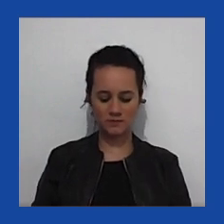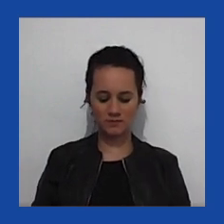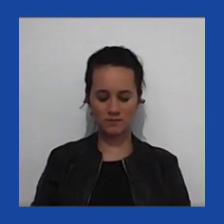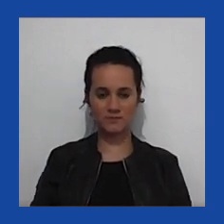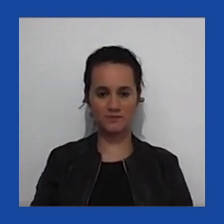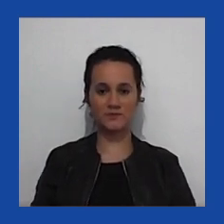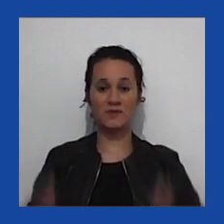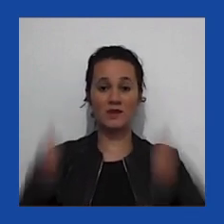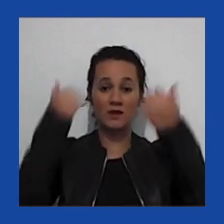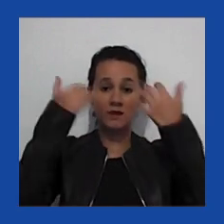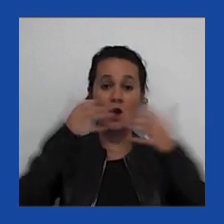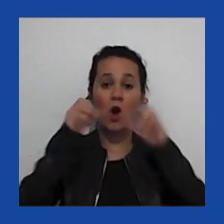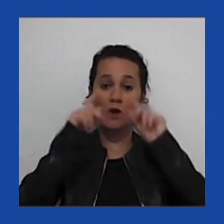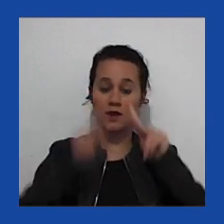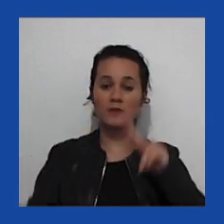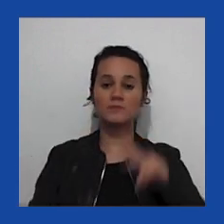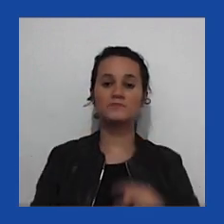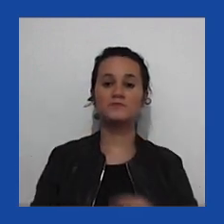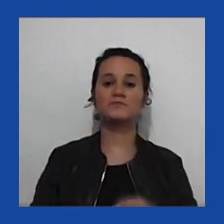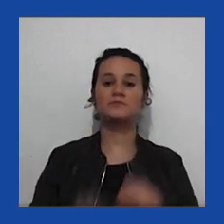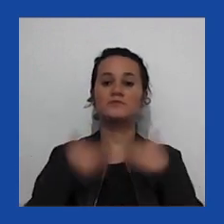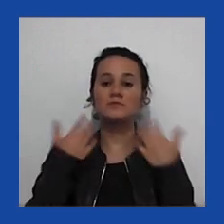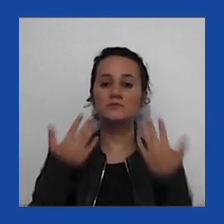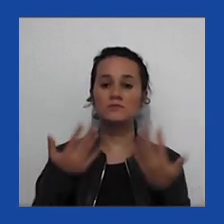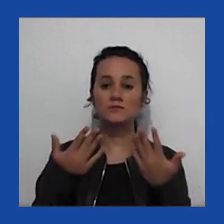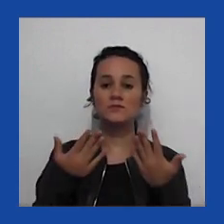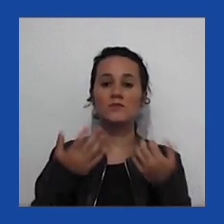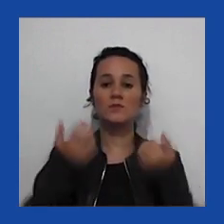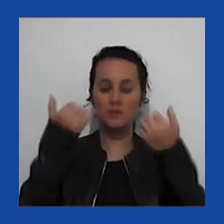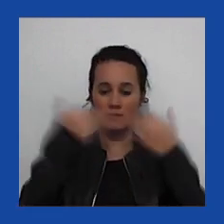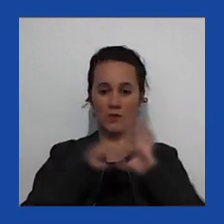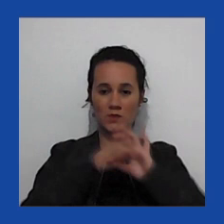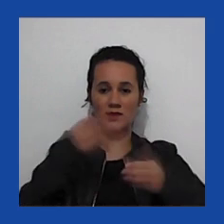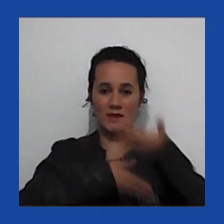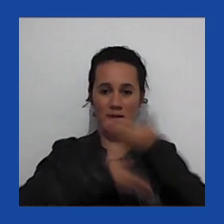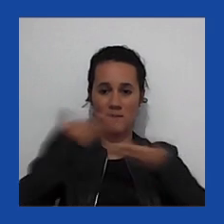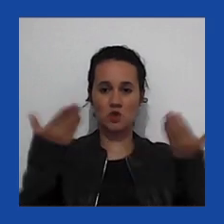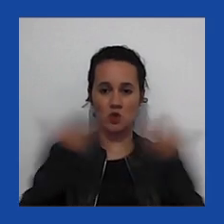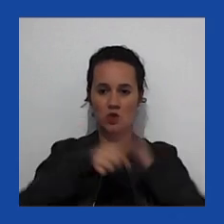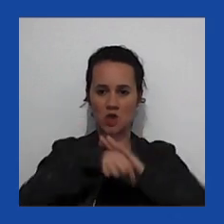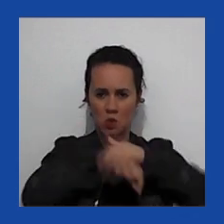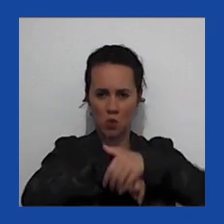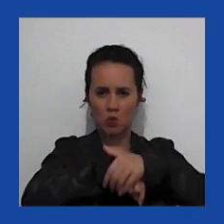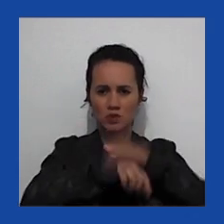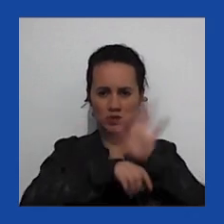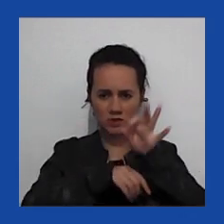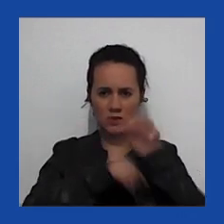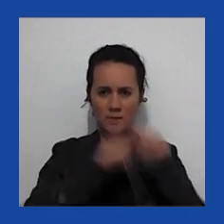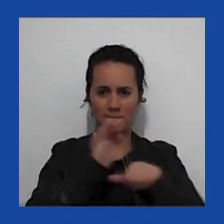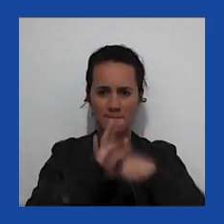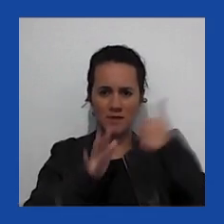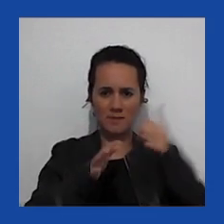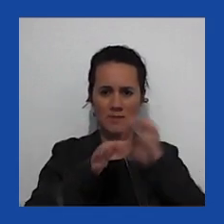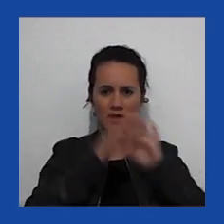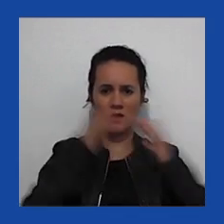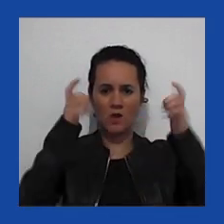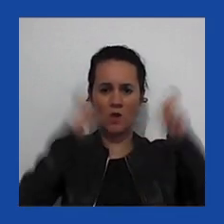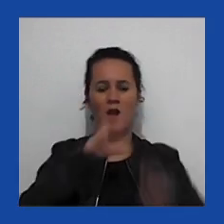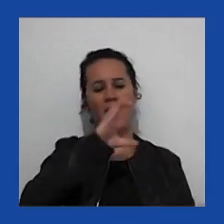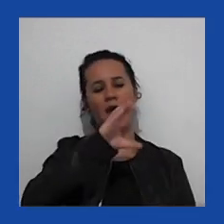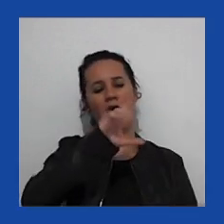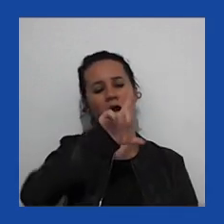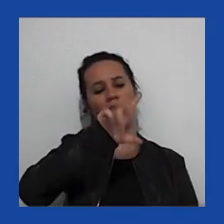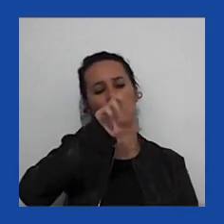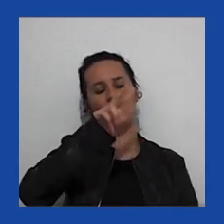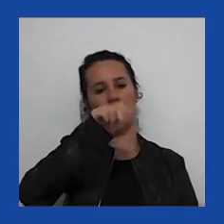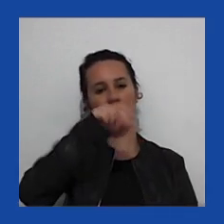OK. E o debate vai ser hoje à noite, não é? O primeiro debate em Cleveland entre